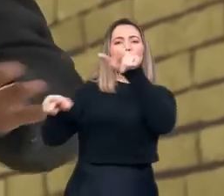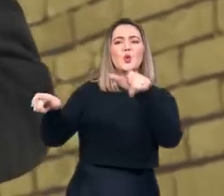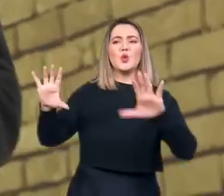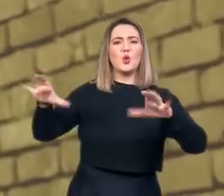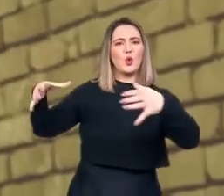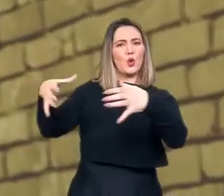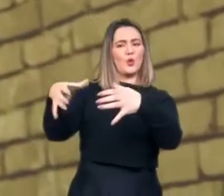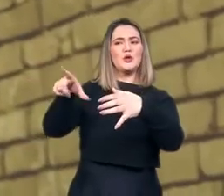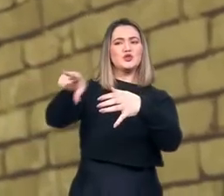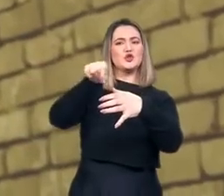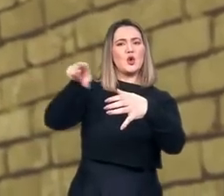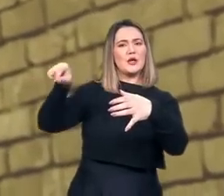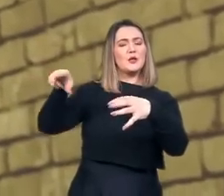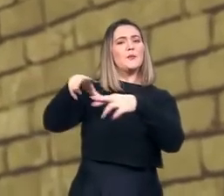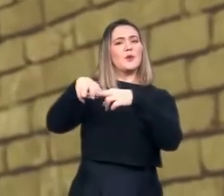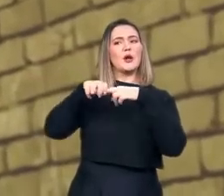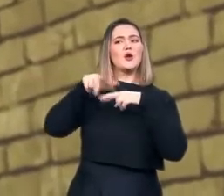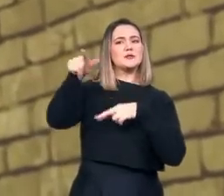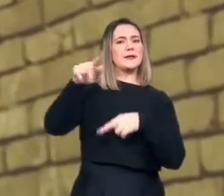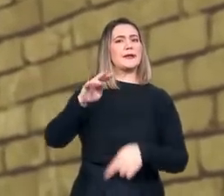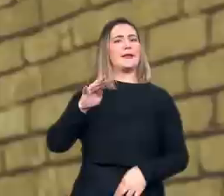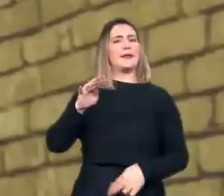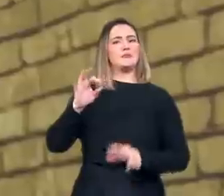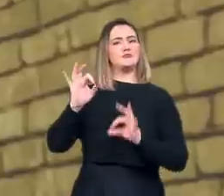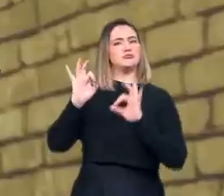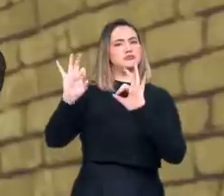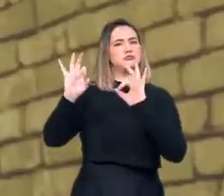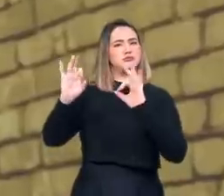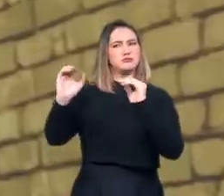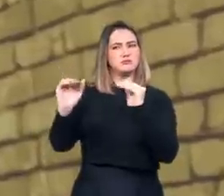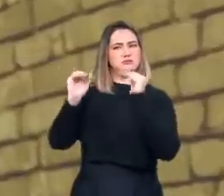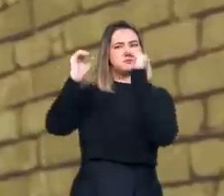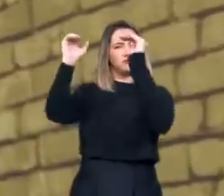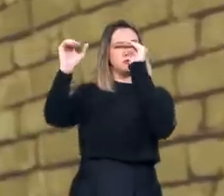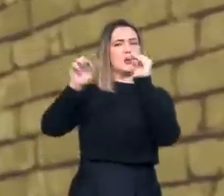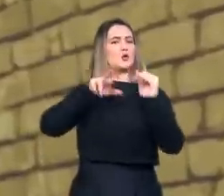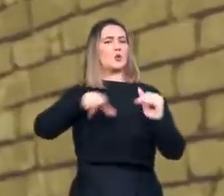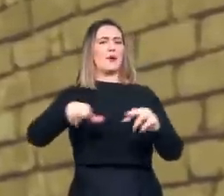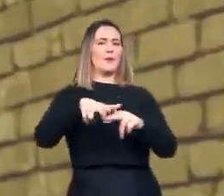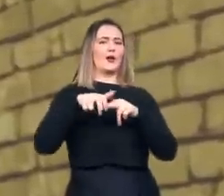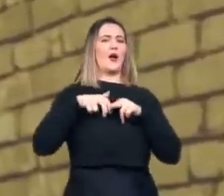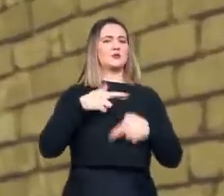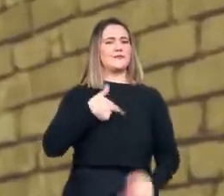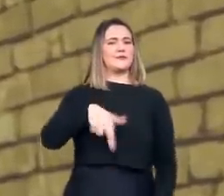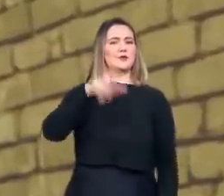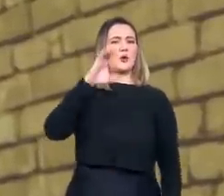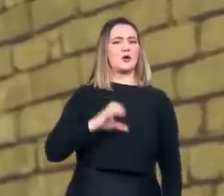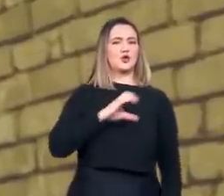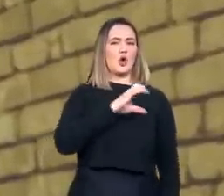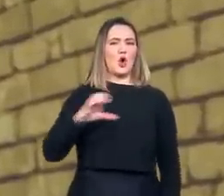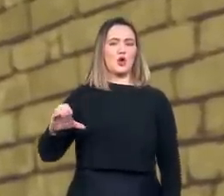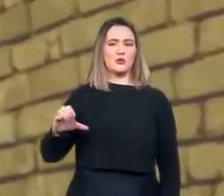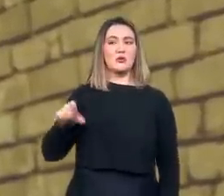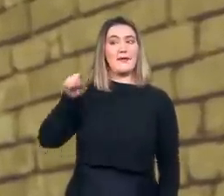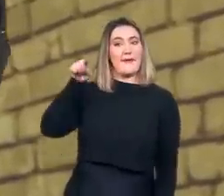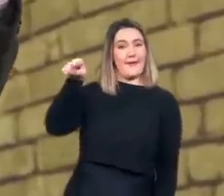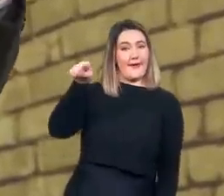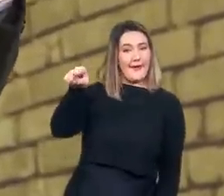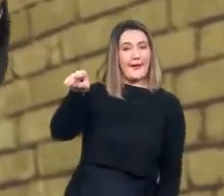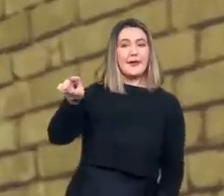técnicas e não ideológicas. Eram, segundo foi dito, especialistas em assuntos com grande